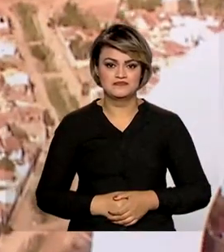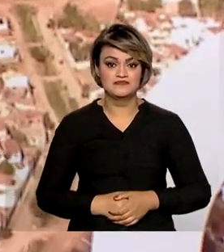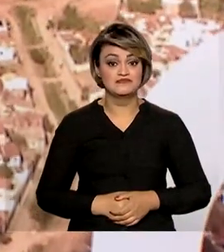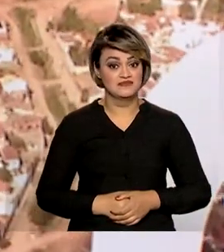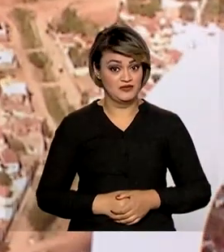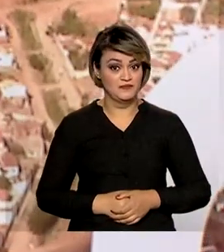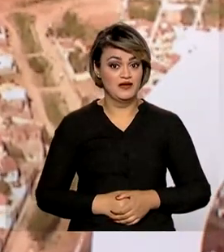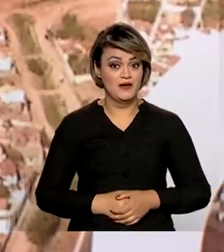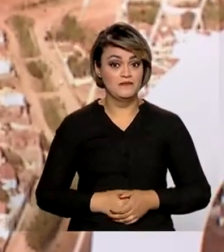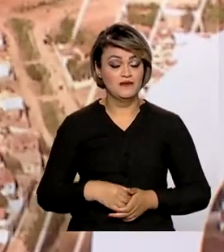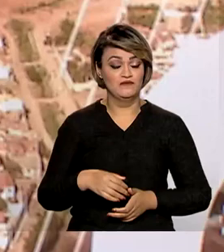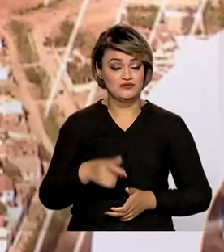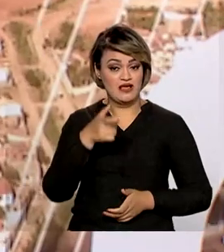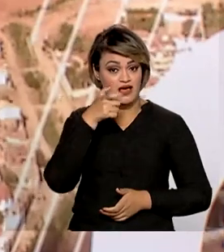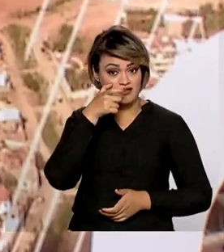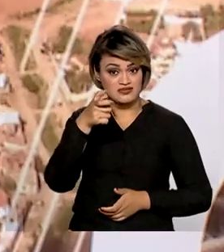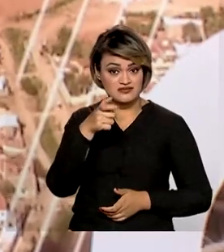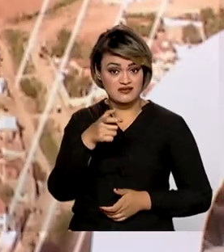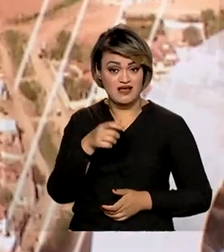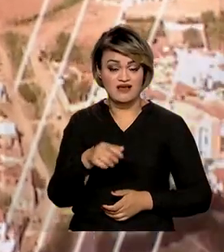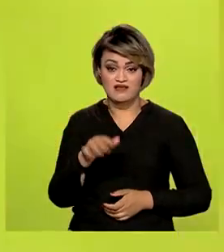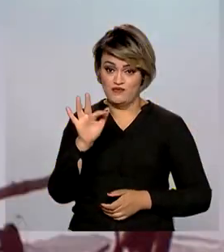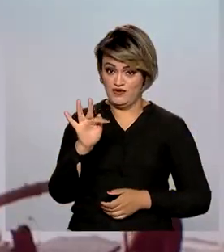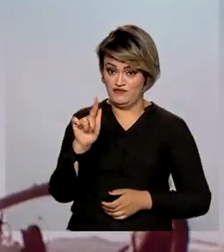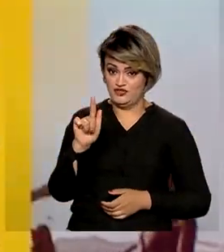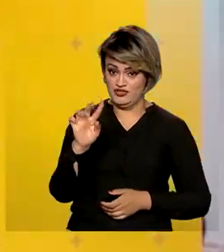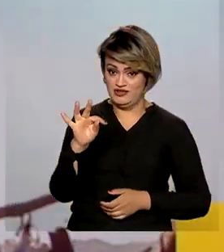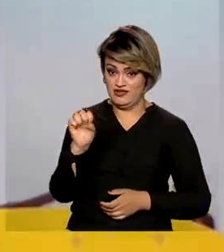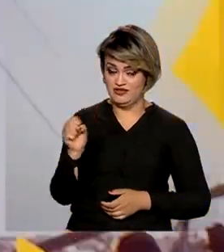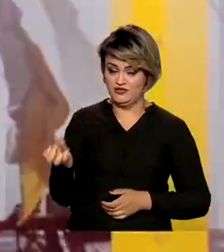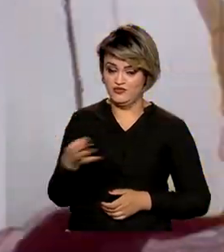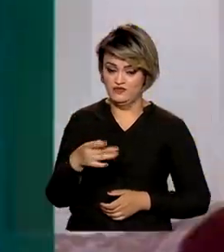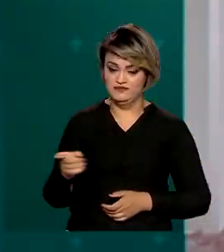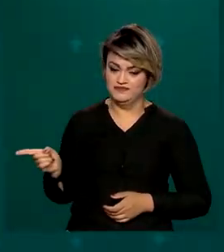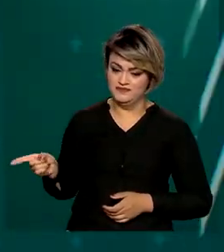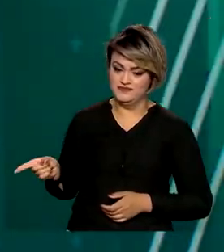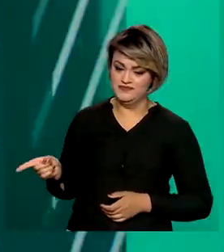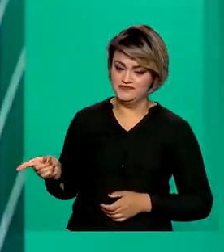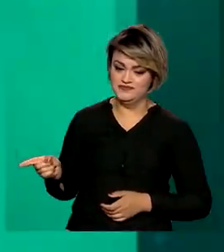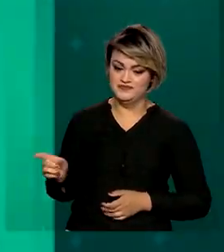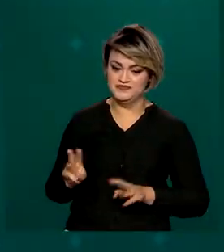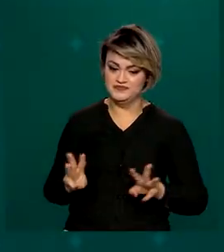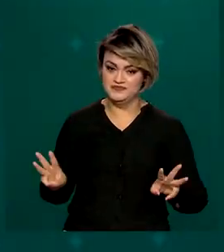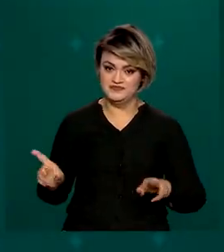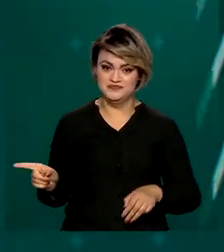Pois é, e para entrar no portal FGTS Digital, acesse o endereço que aparece aí na sua tela.